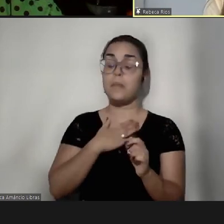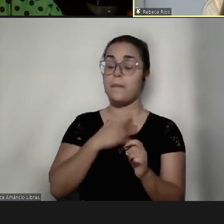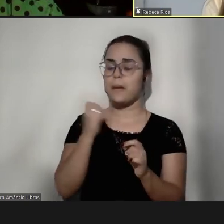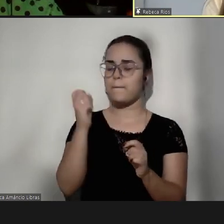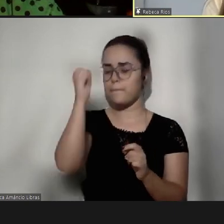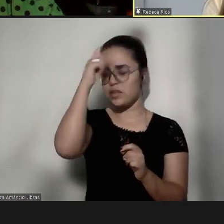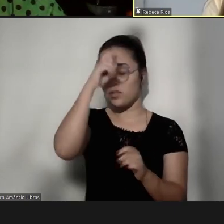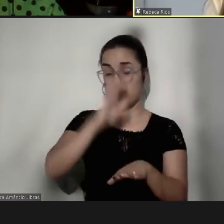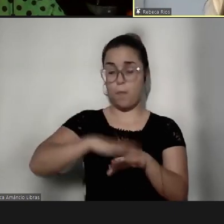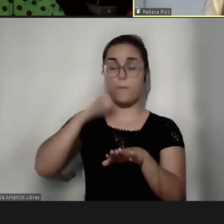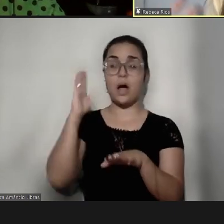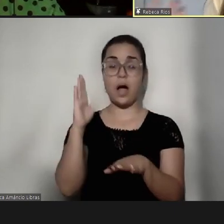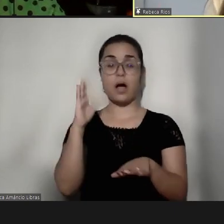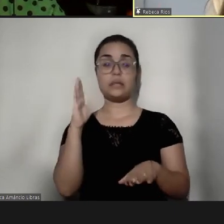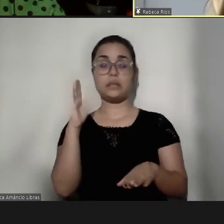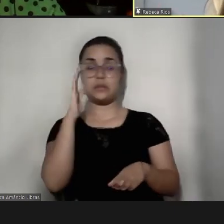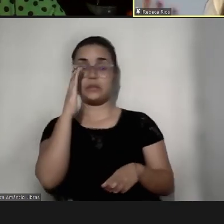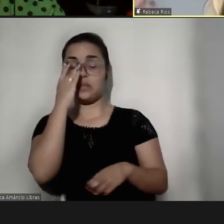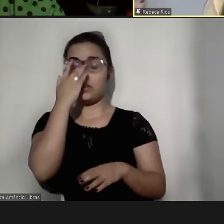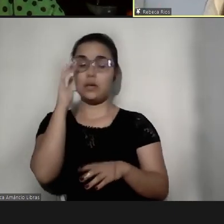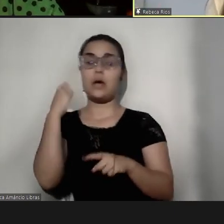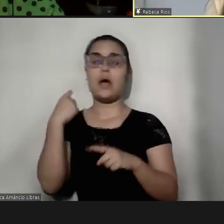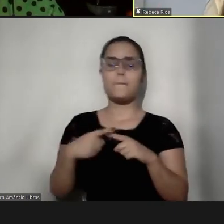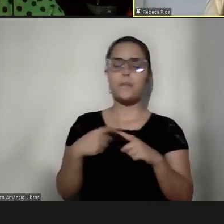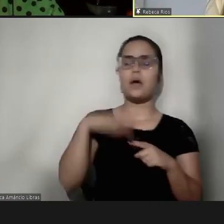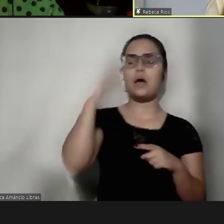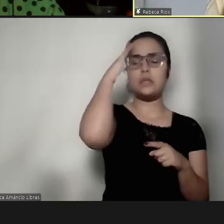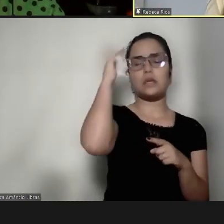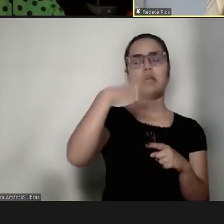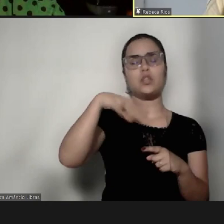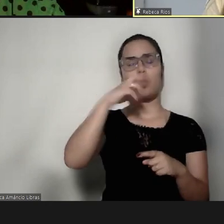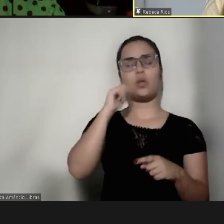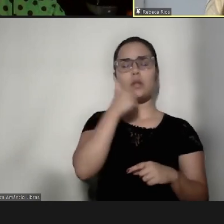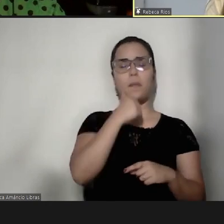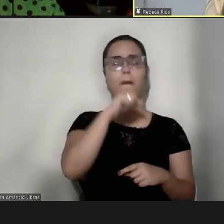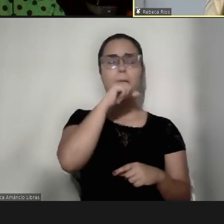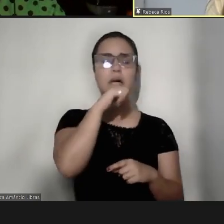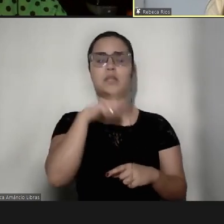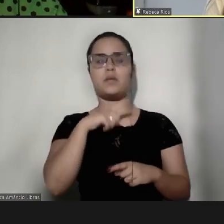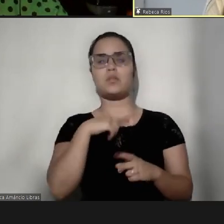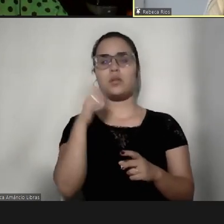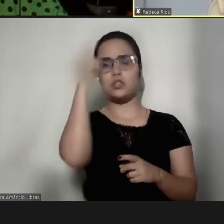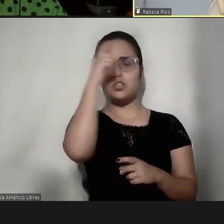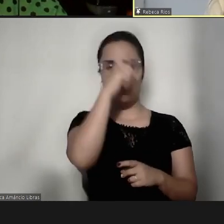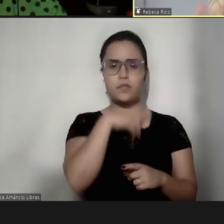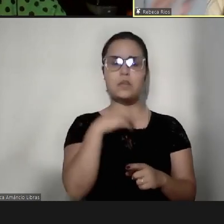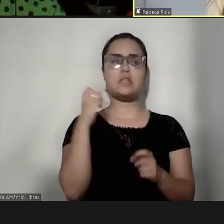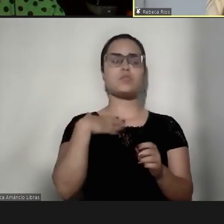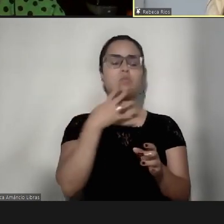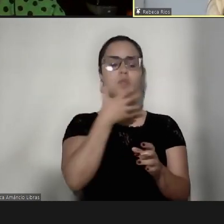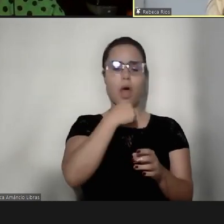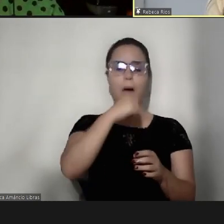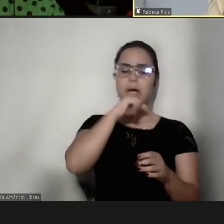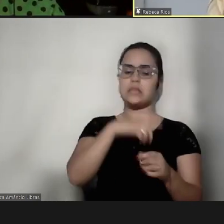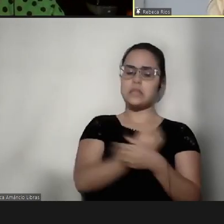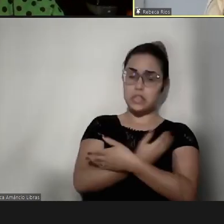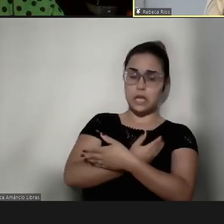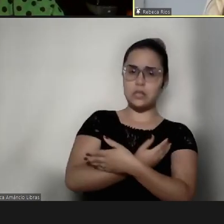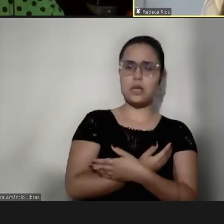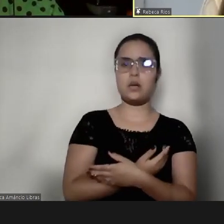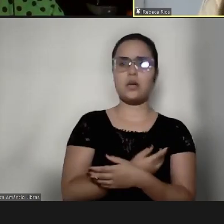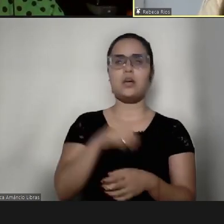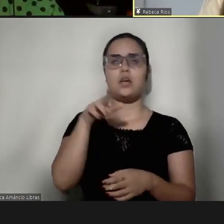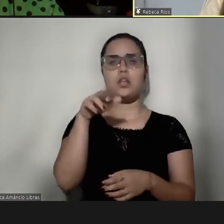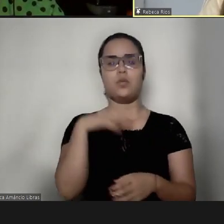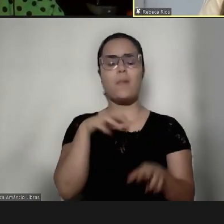porque eu sei que nós, mães, todas temos nossos desafios da maternidade, nenhuma maternidade é igual à outra,